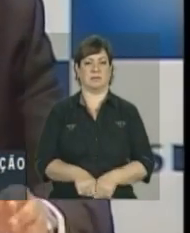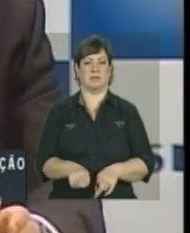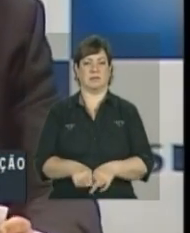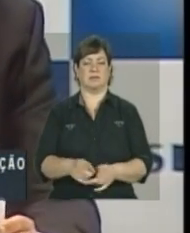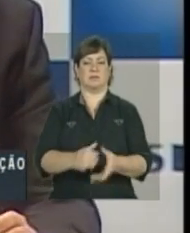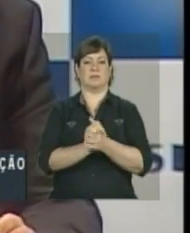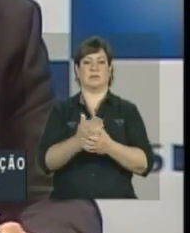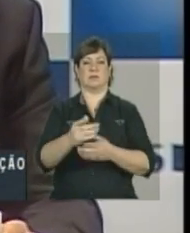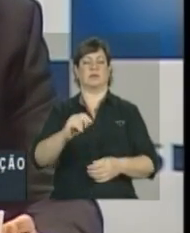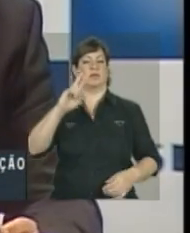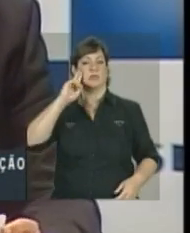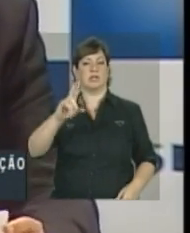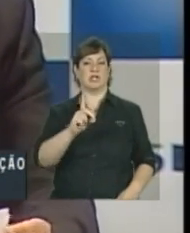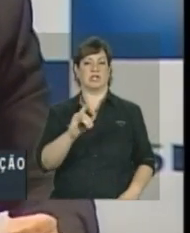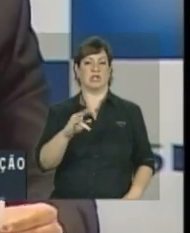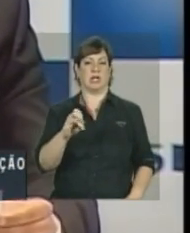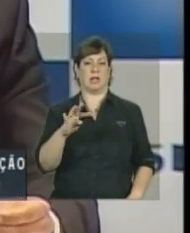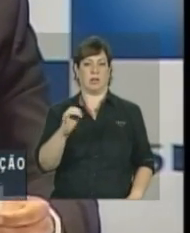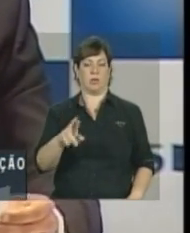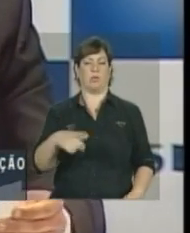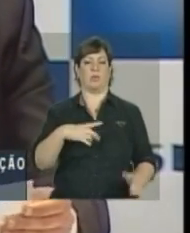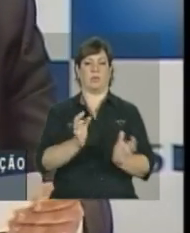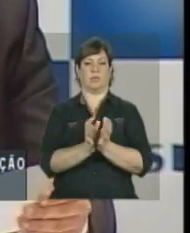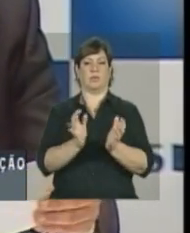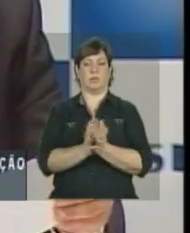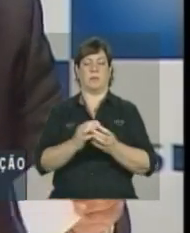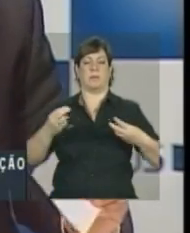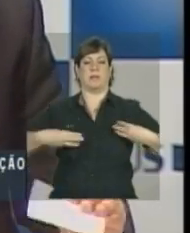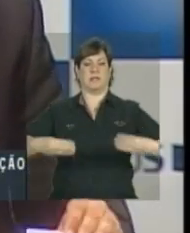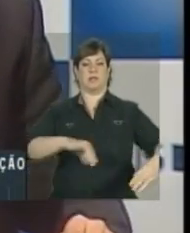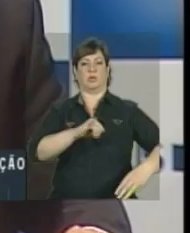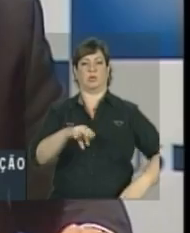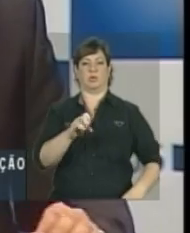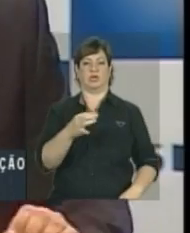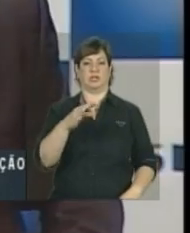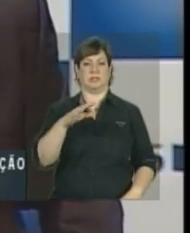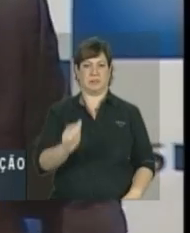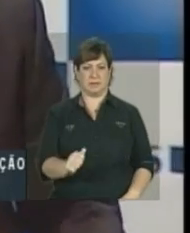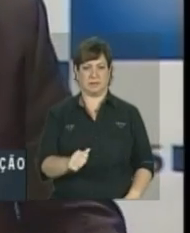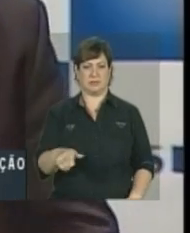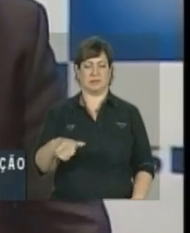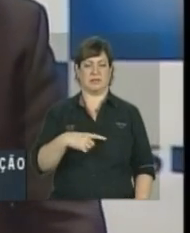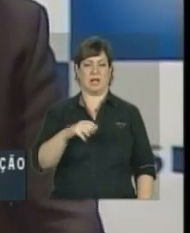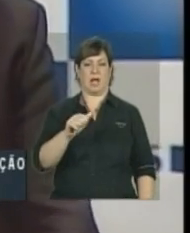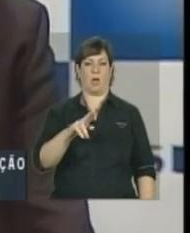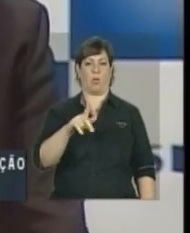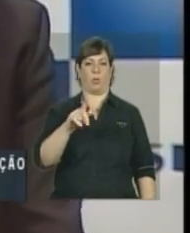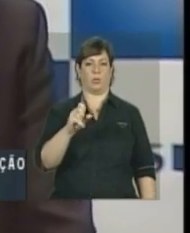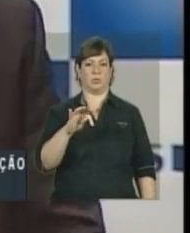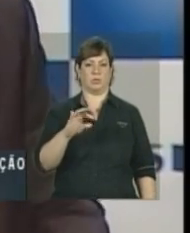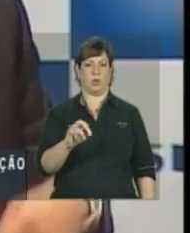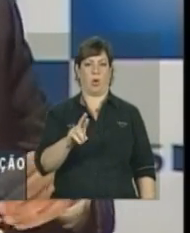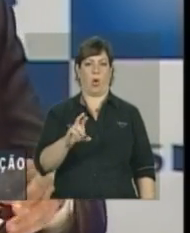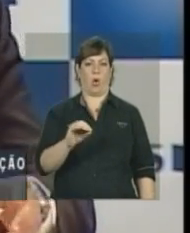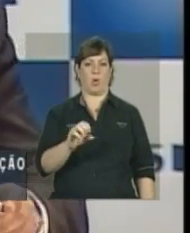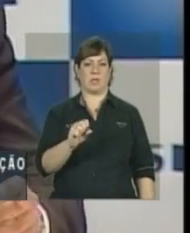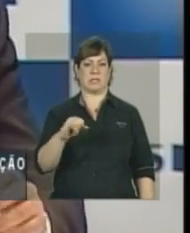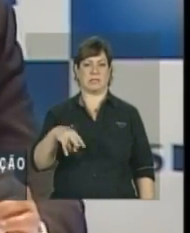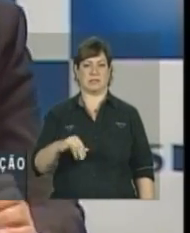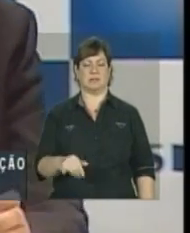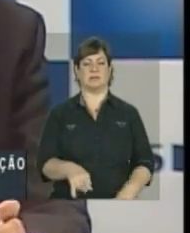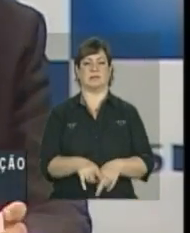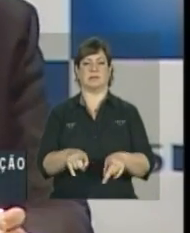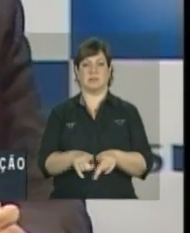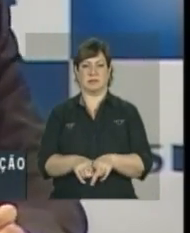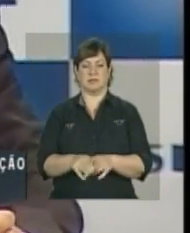Penitenciário Nacional do Ministério da Justiça, querido Augusto Rossini. Saudar o nosso secretário municipal de saúde de